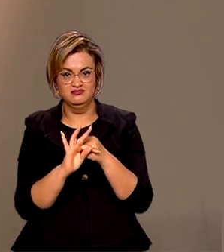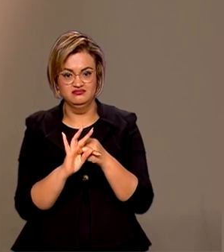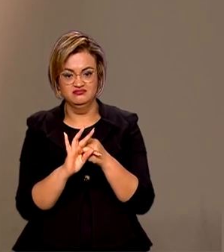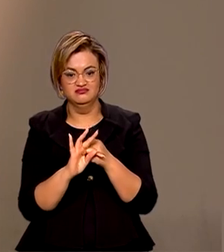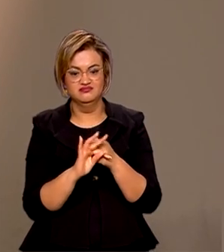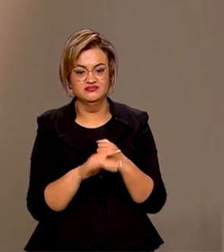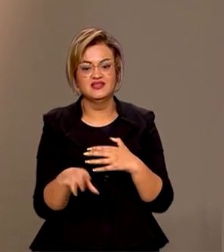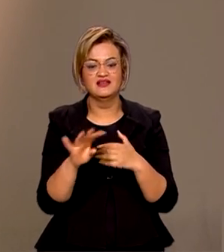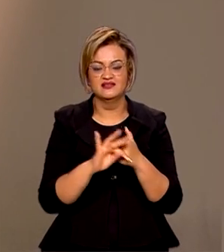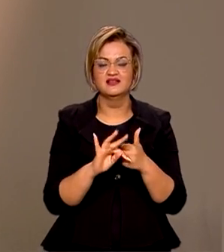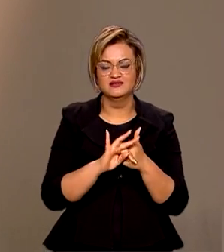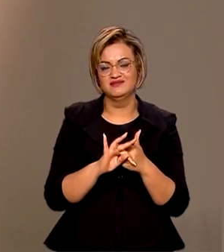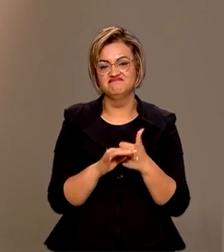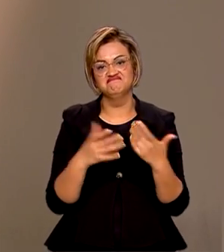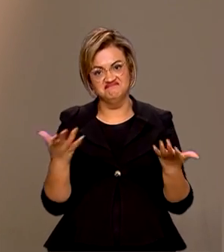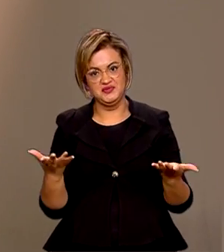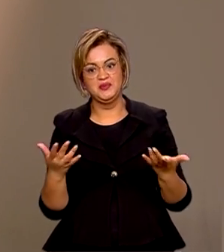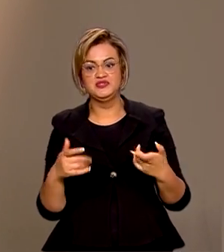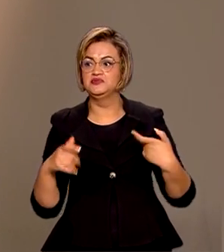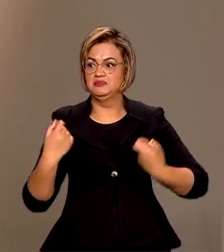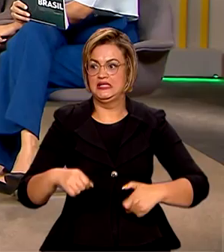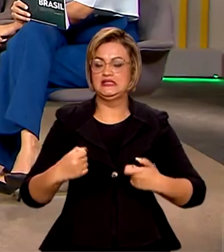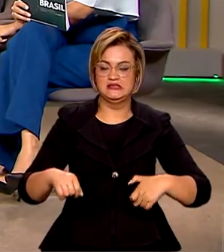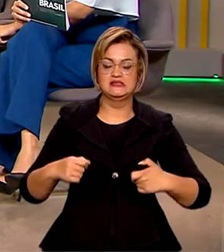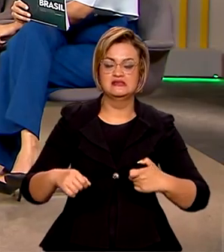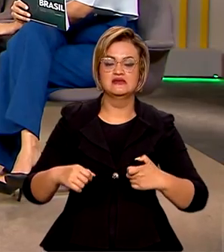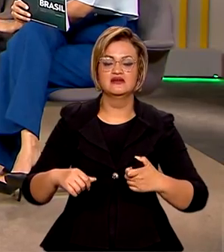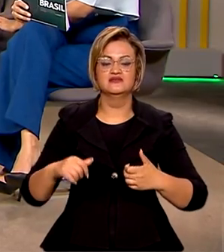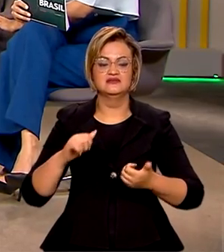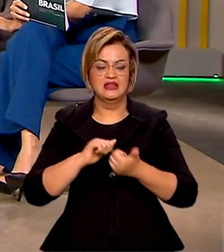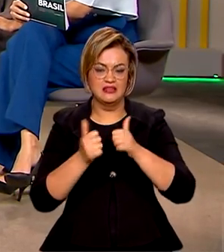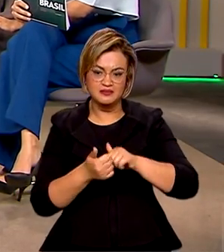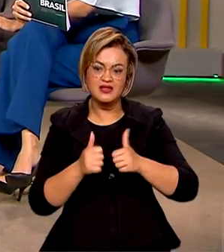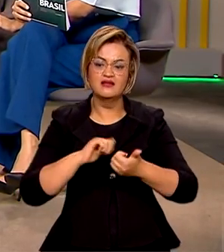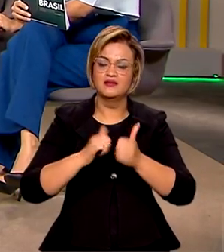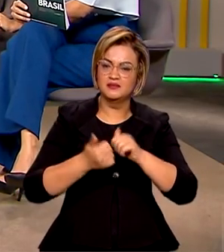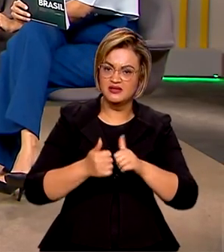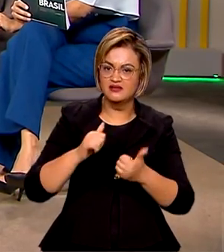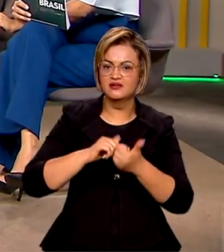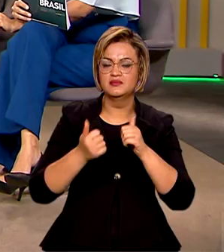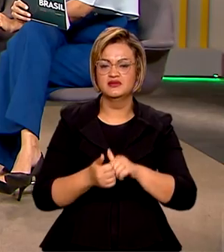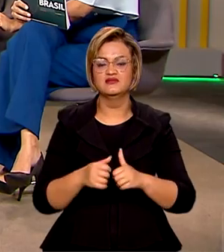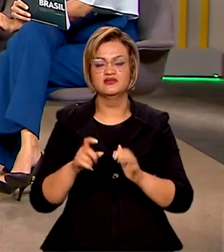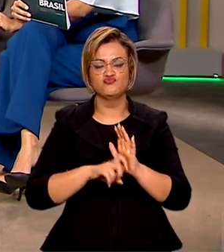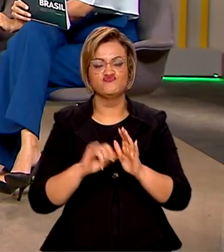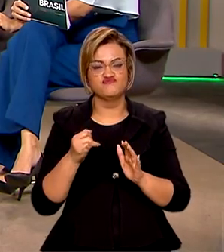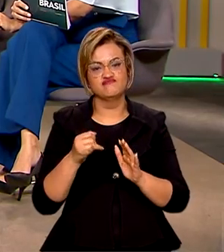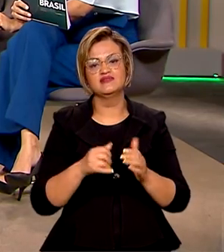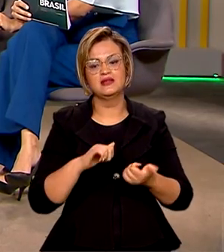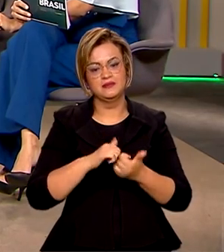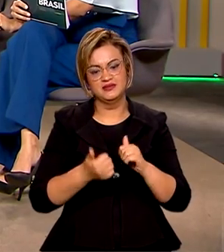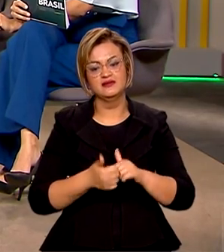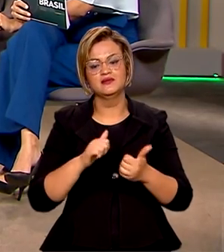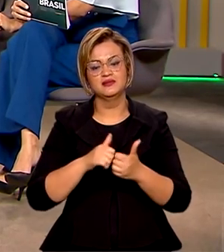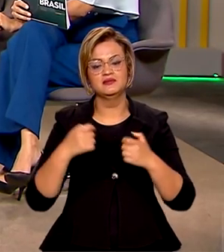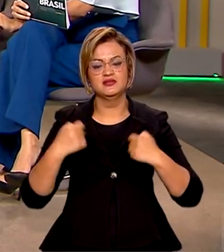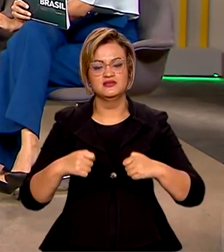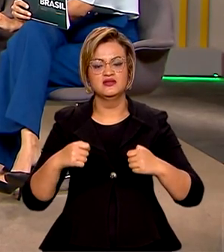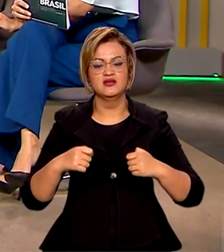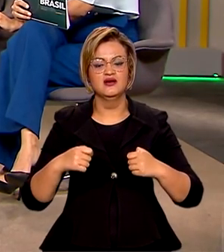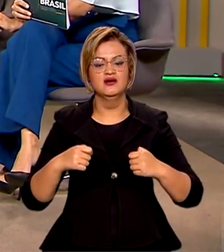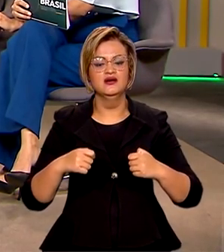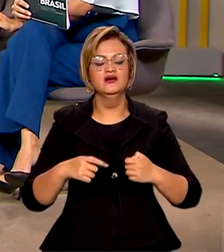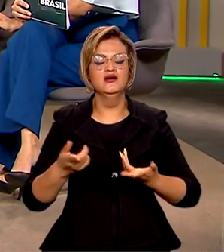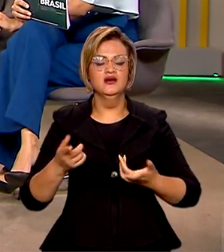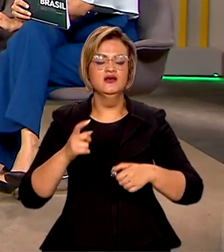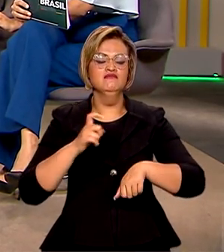Já está na hora mesmo da gente começar a flexibilizar a taxa de juros, né? Isso aí realmente é um